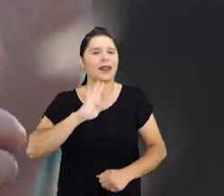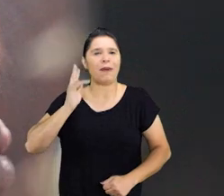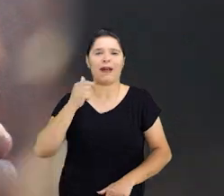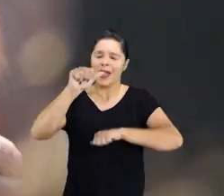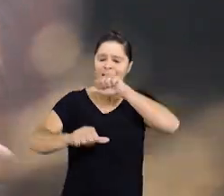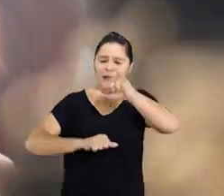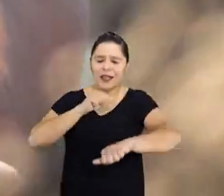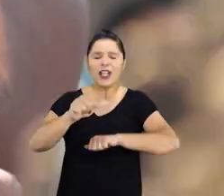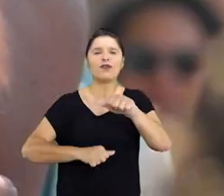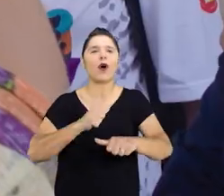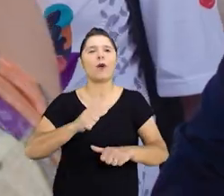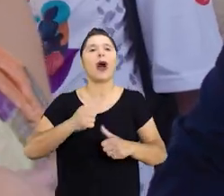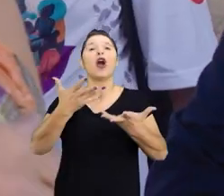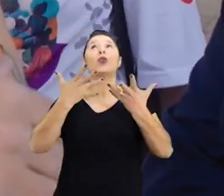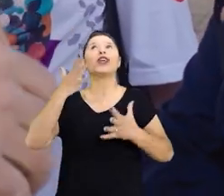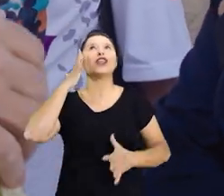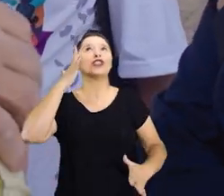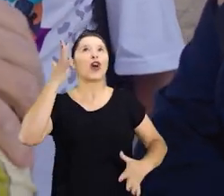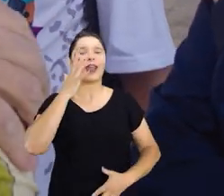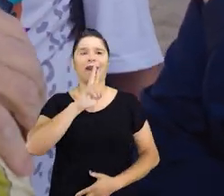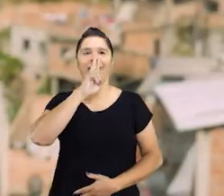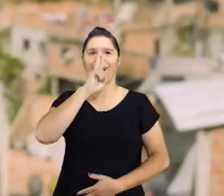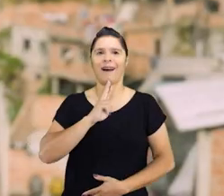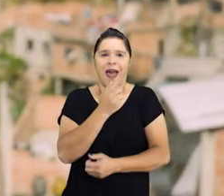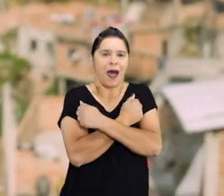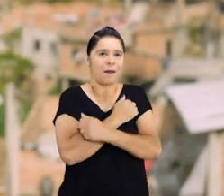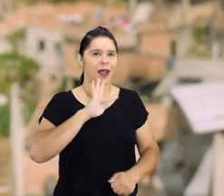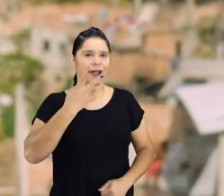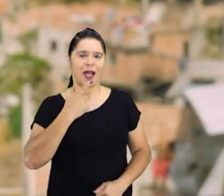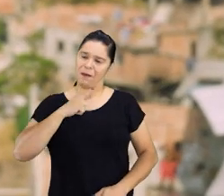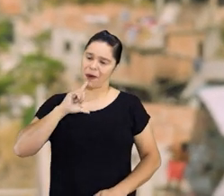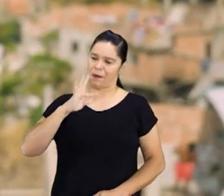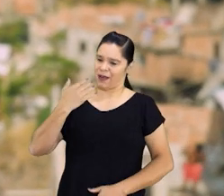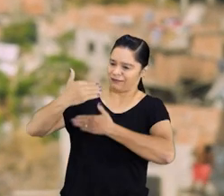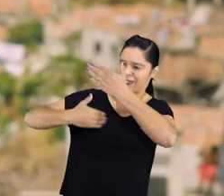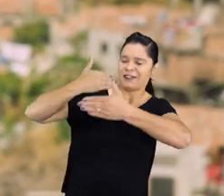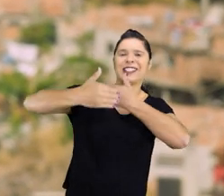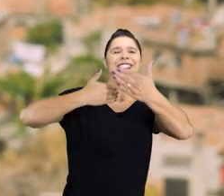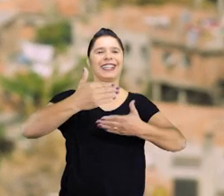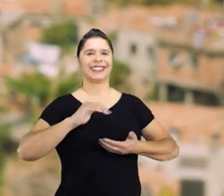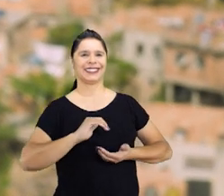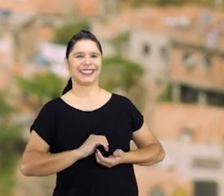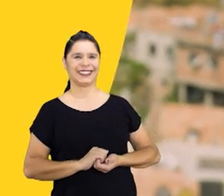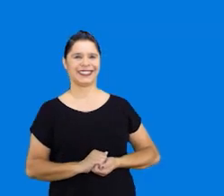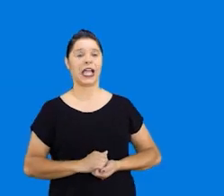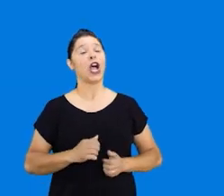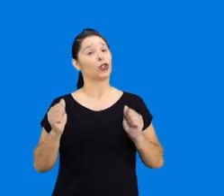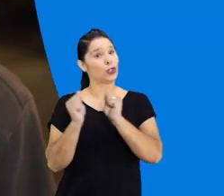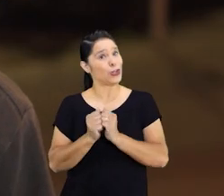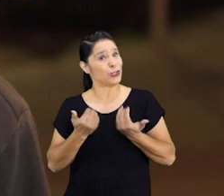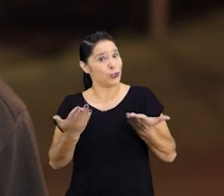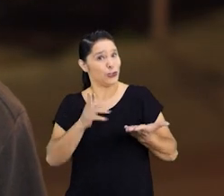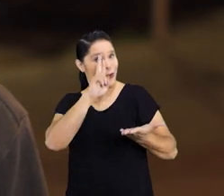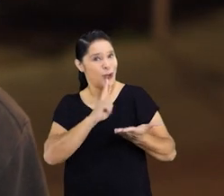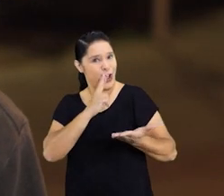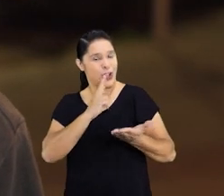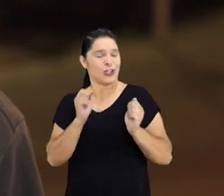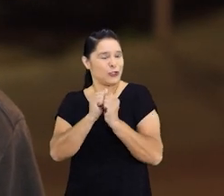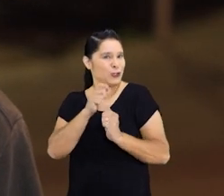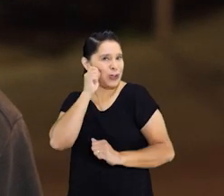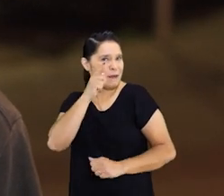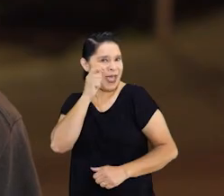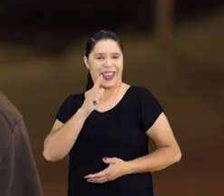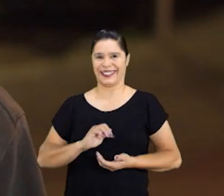inteirinha e transformá-la naquilo que sonhamos. Rogério Correia. Abraçar BH pra BH avançar. Tô junto com o